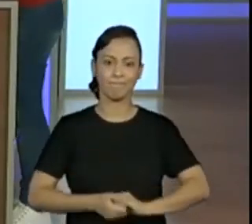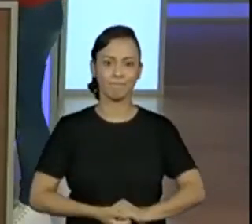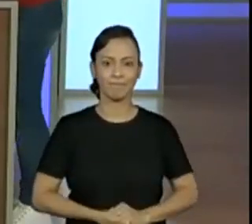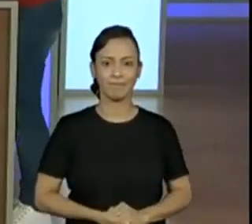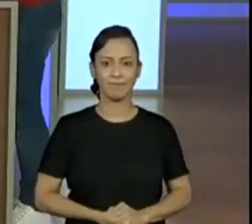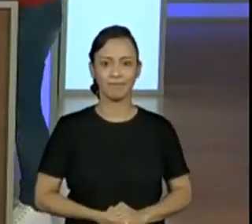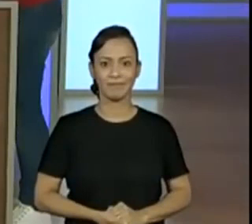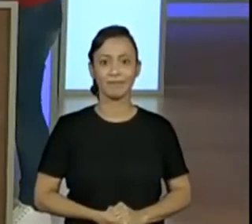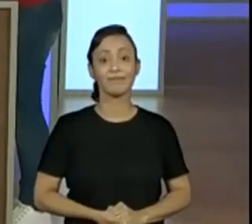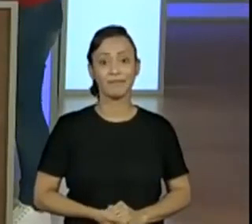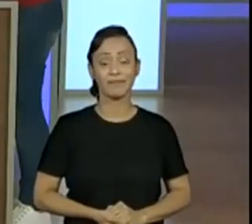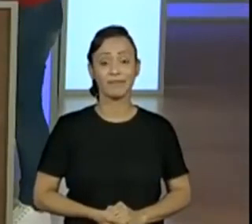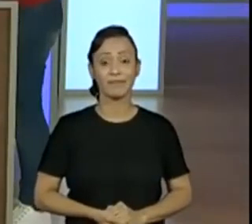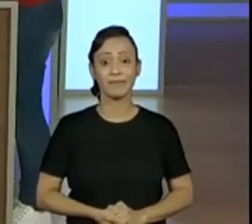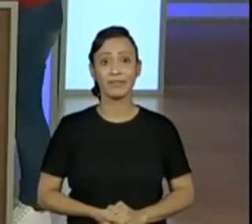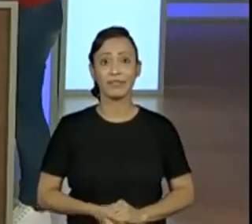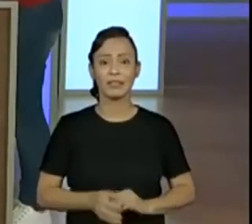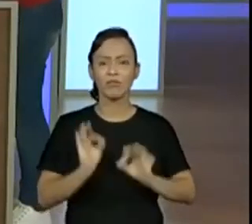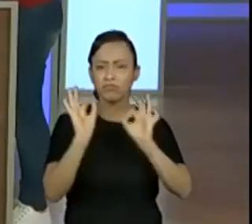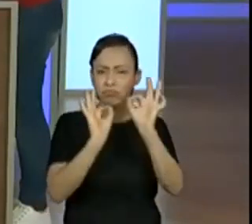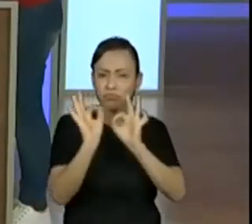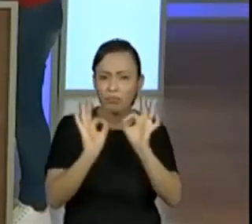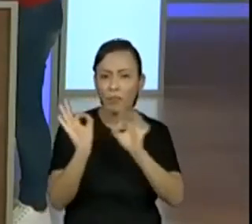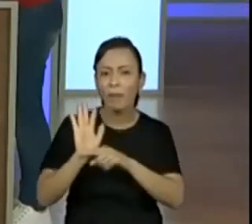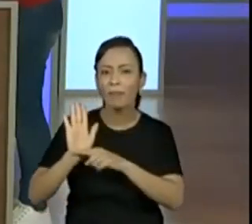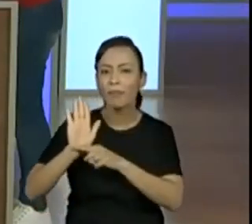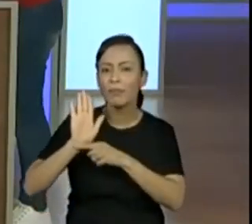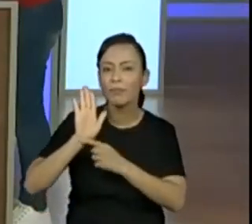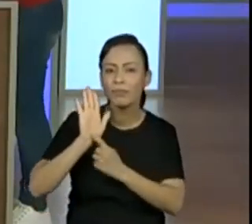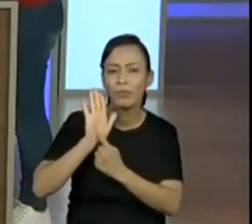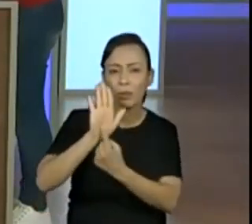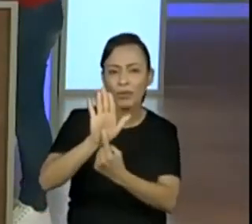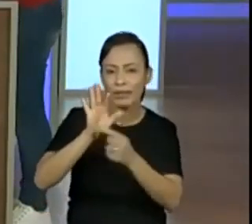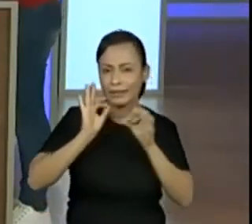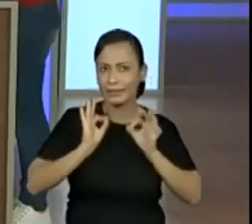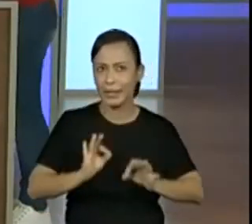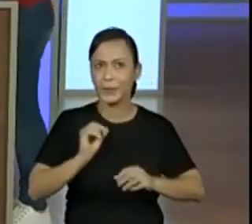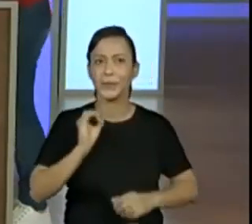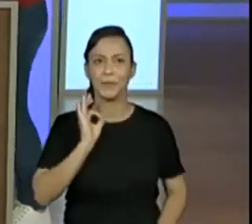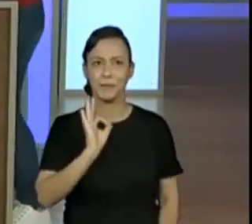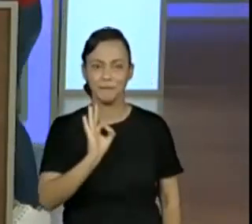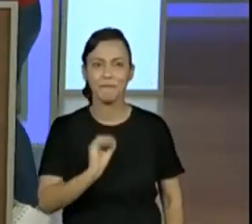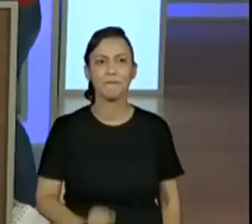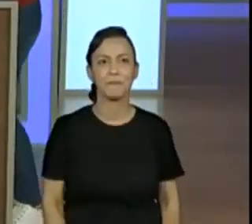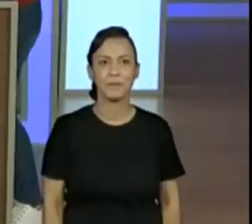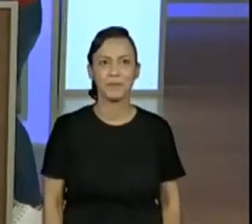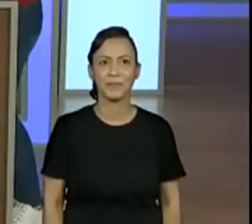Vamos, porque a gente, senão a gente acaba ficando com aquela, né? Mudou. Que bom.